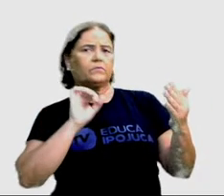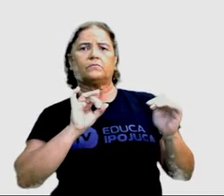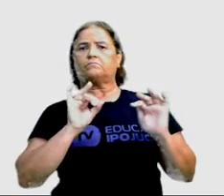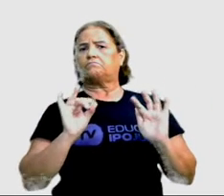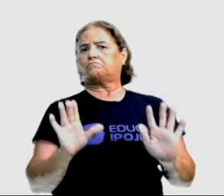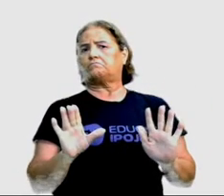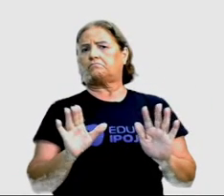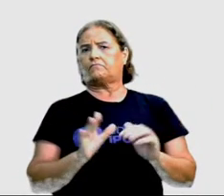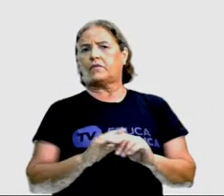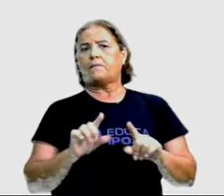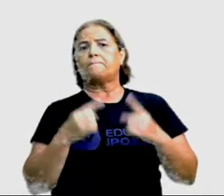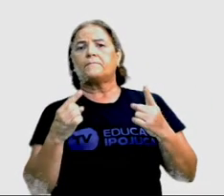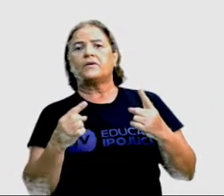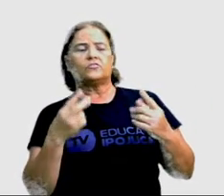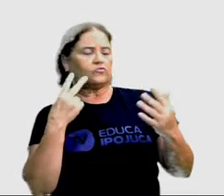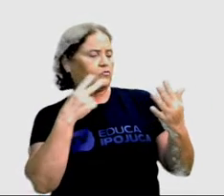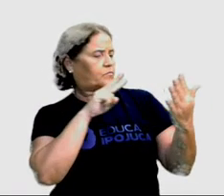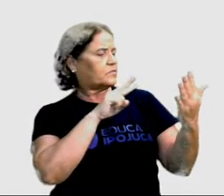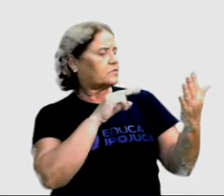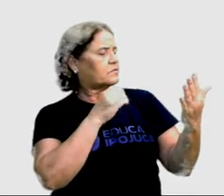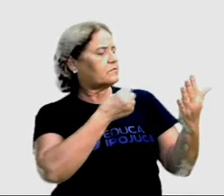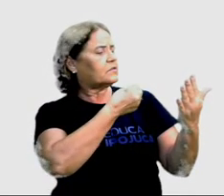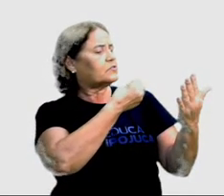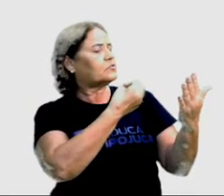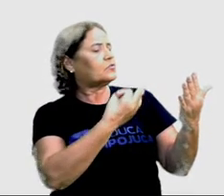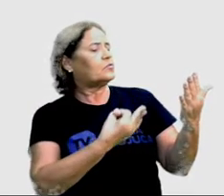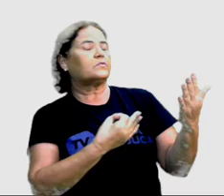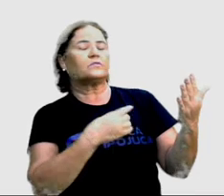mas não observa os detalhes que temos.